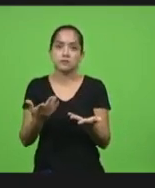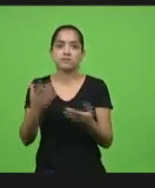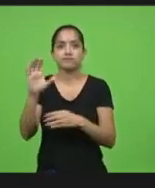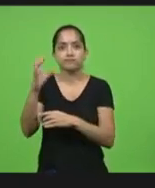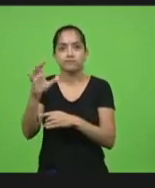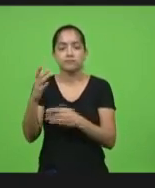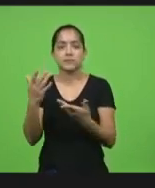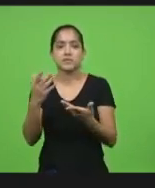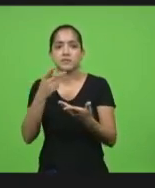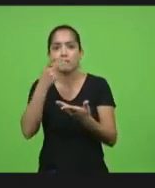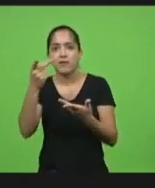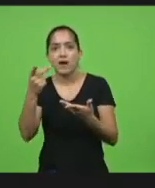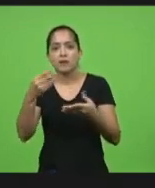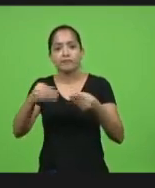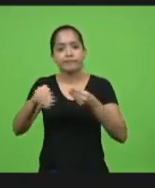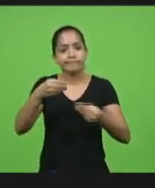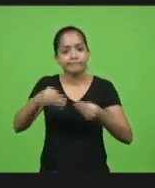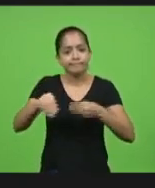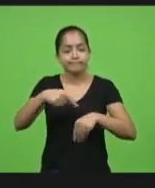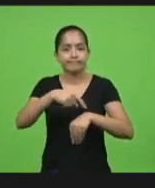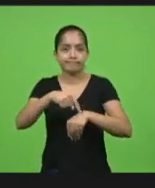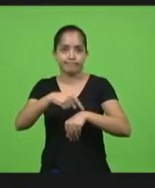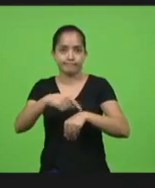nos fala por uma flexibilização de horários